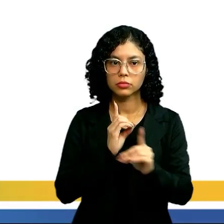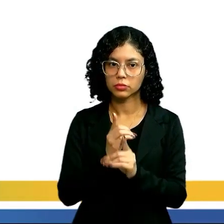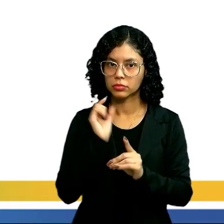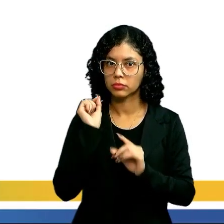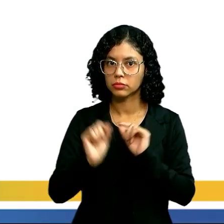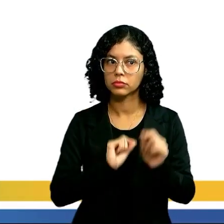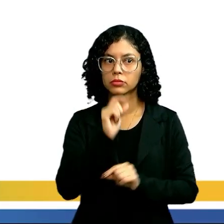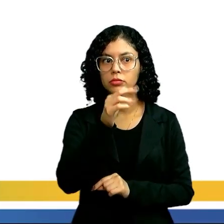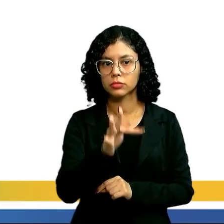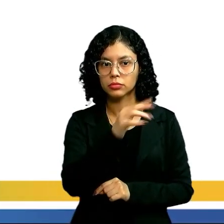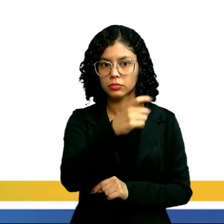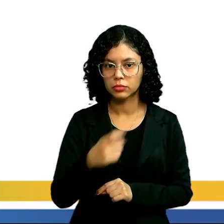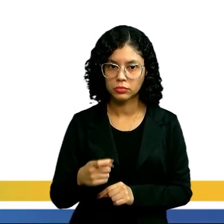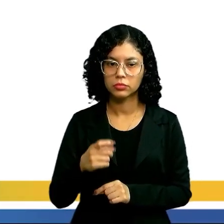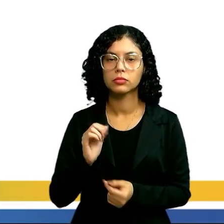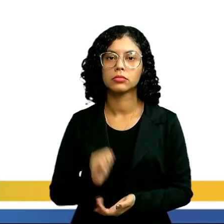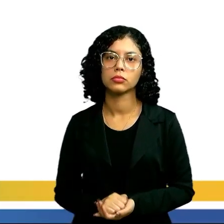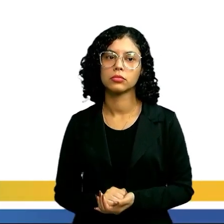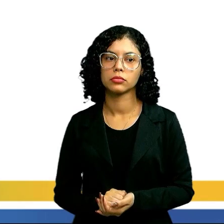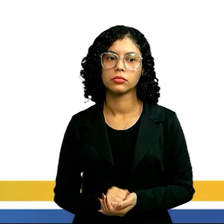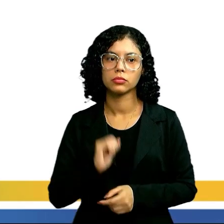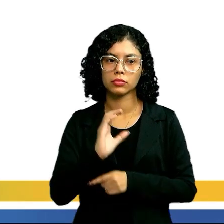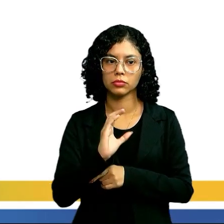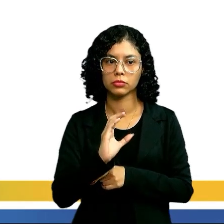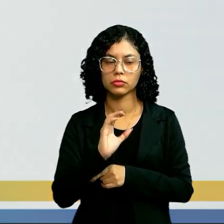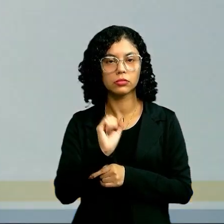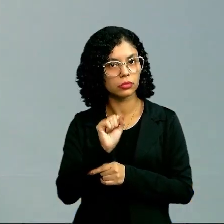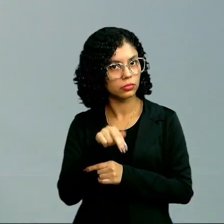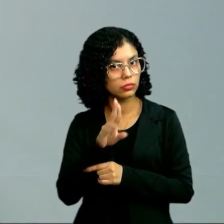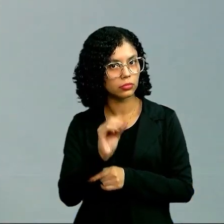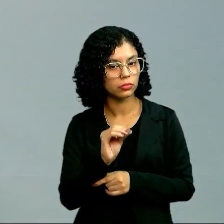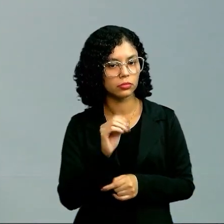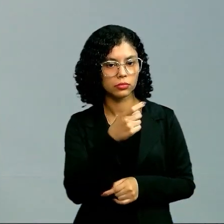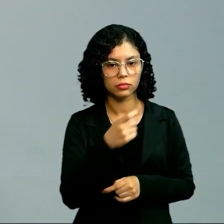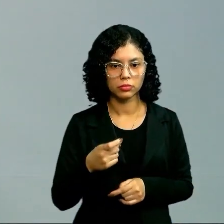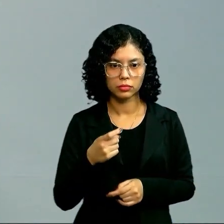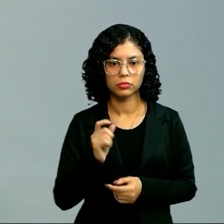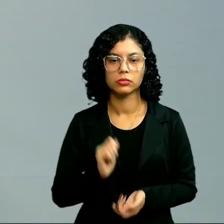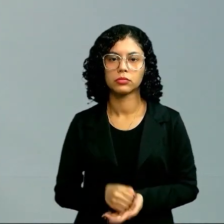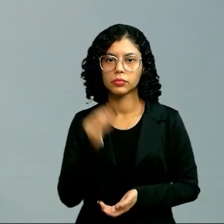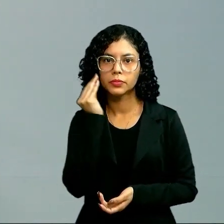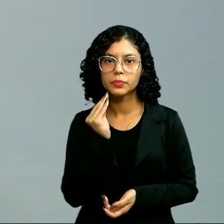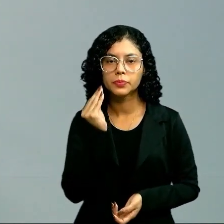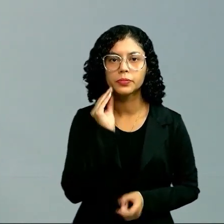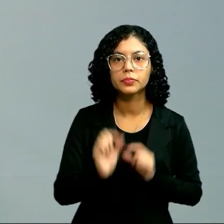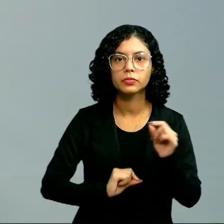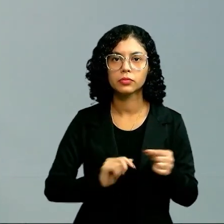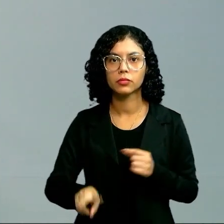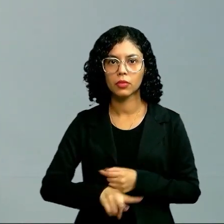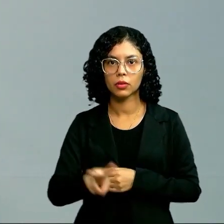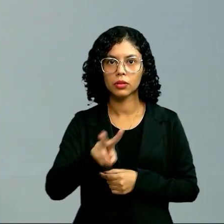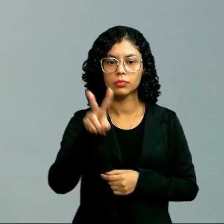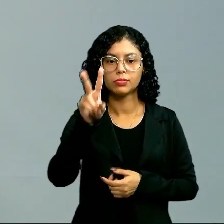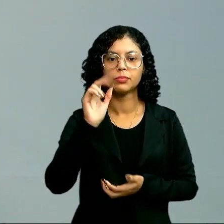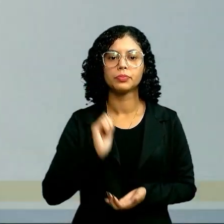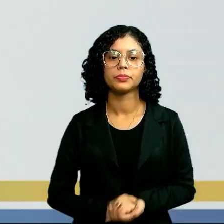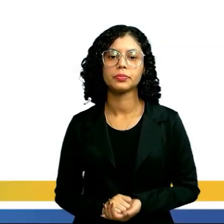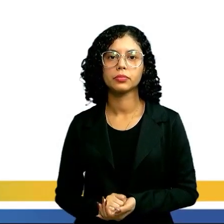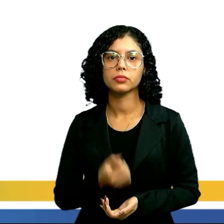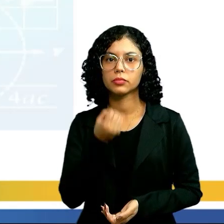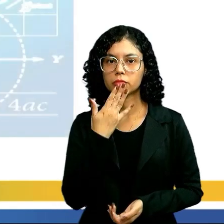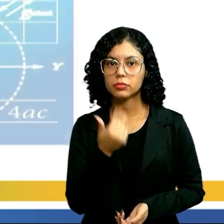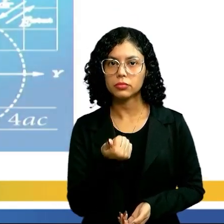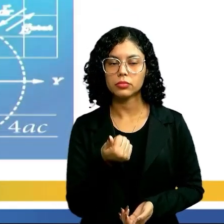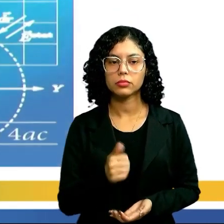tá? O F de X, tá? E o seno de X. Então, a gente vai tentar descobrir o valor. Tudo